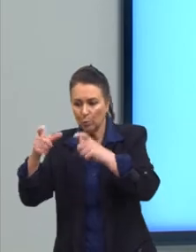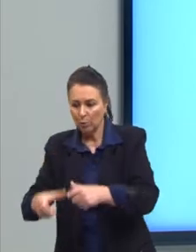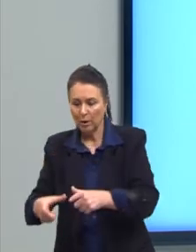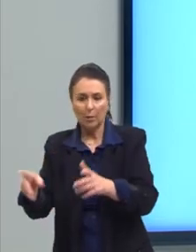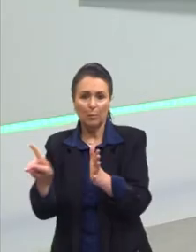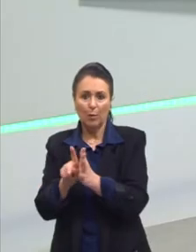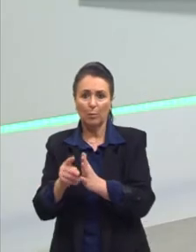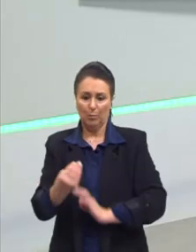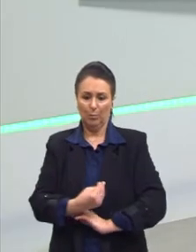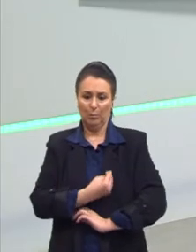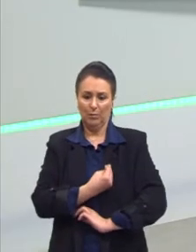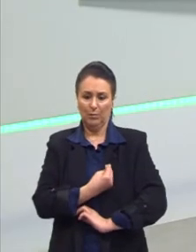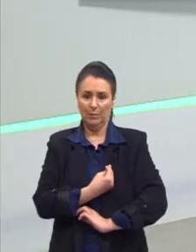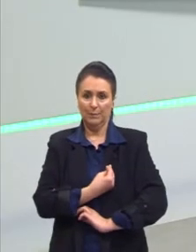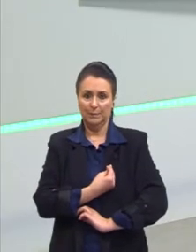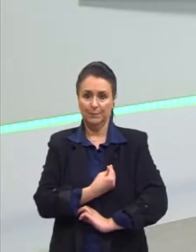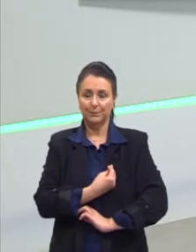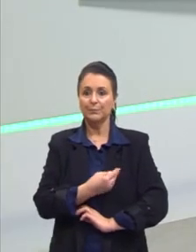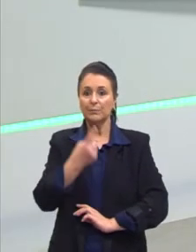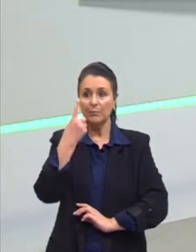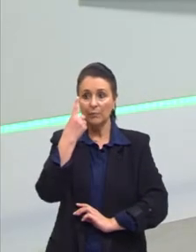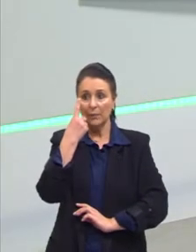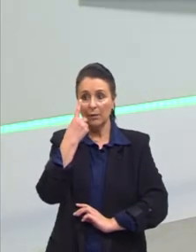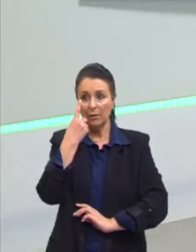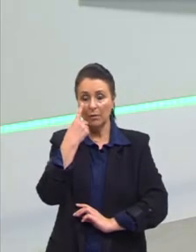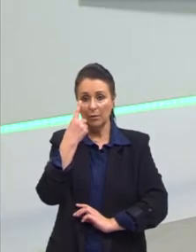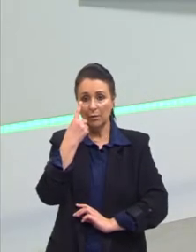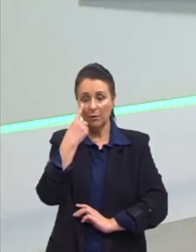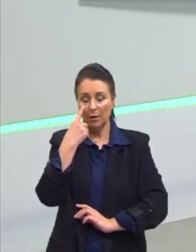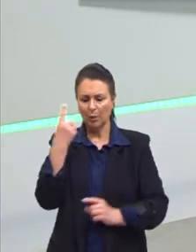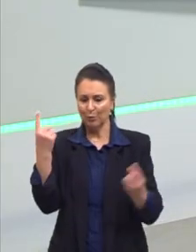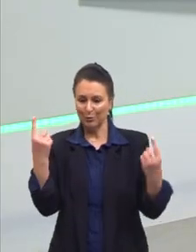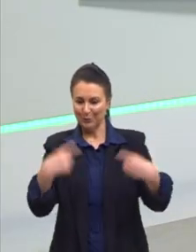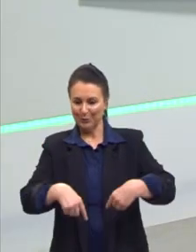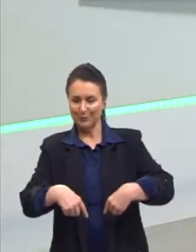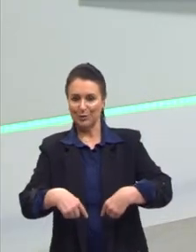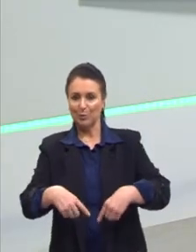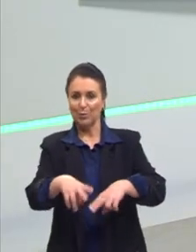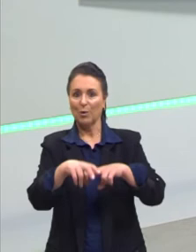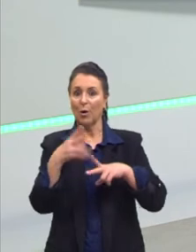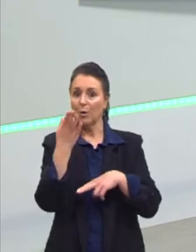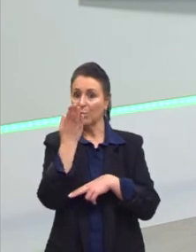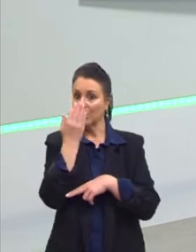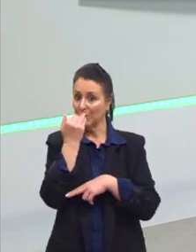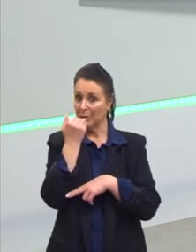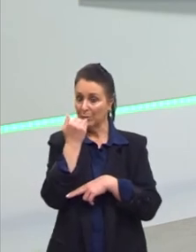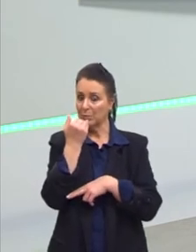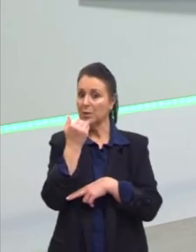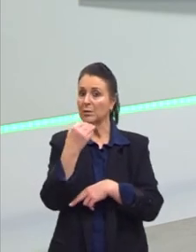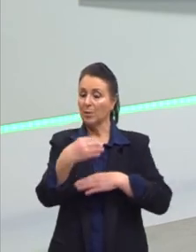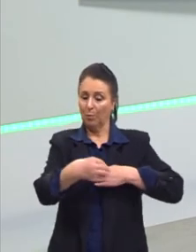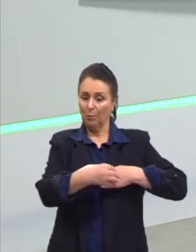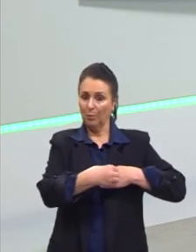para deixar aí bem claro para vocês. Olha que bonitinho aí, competindo por alimento, esse mamífero.